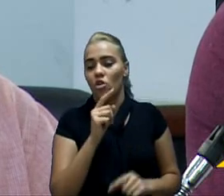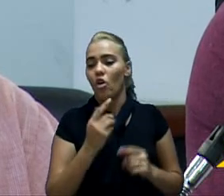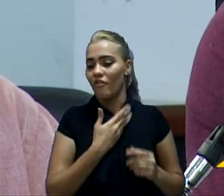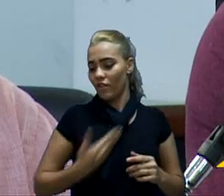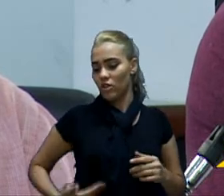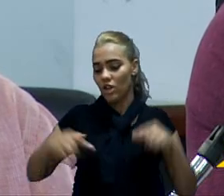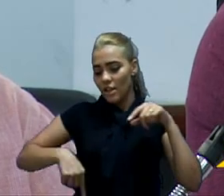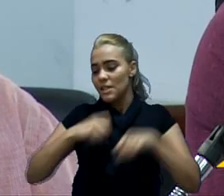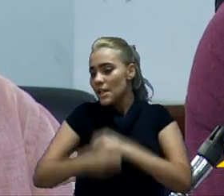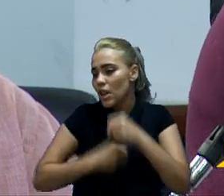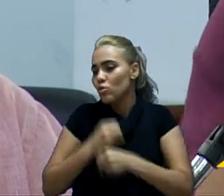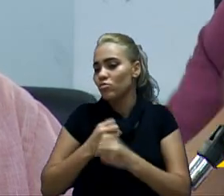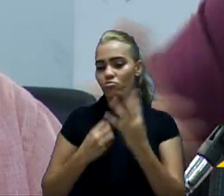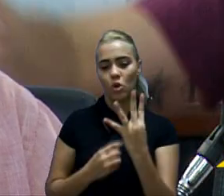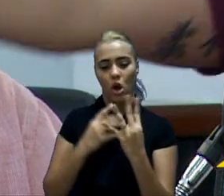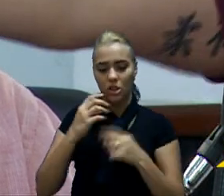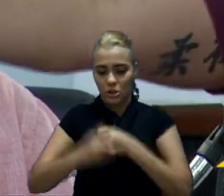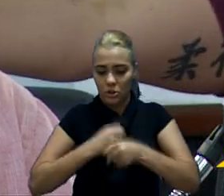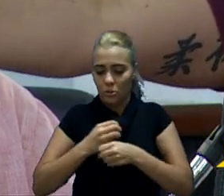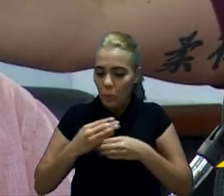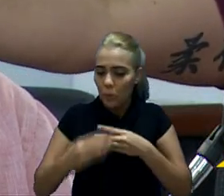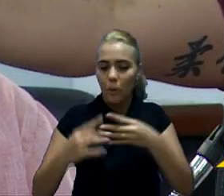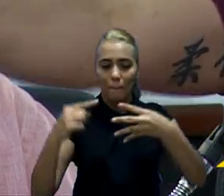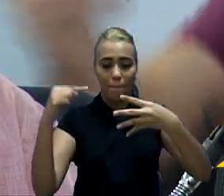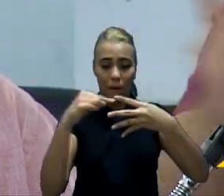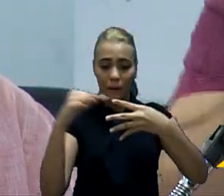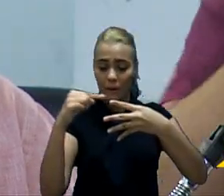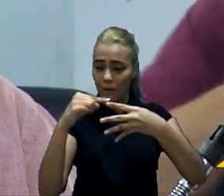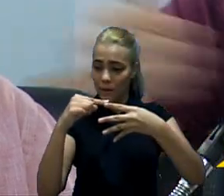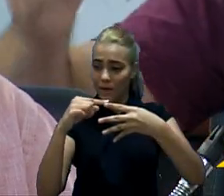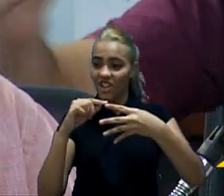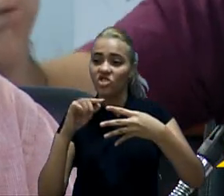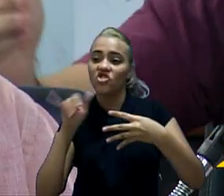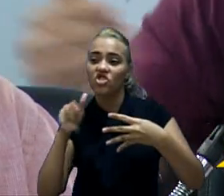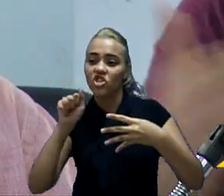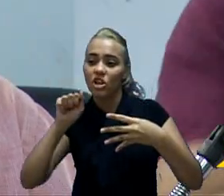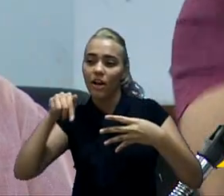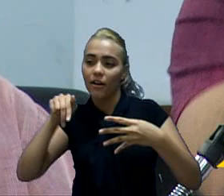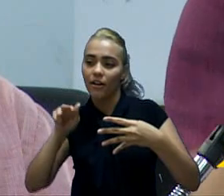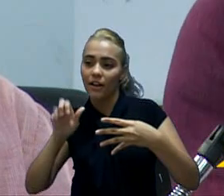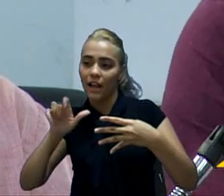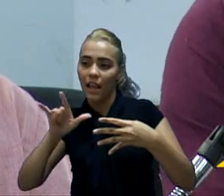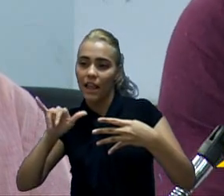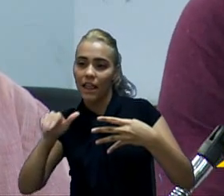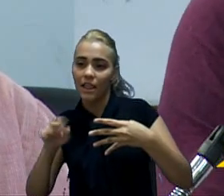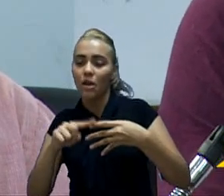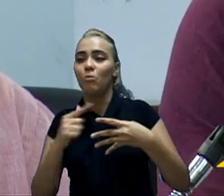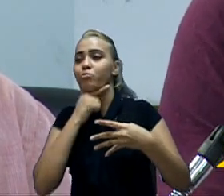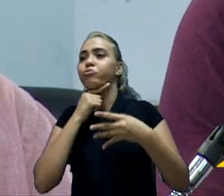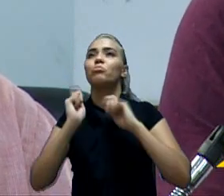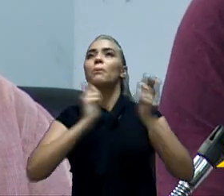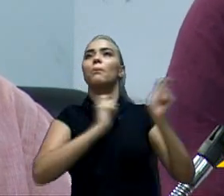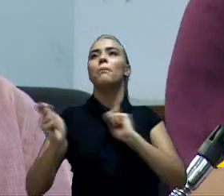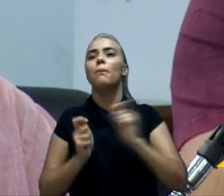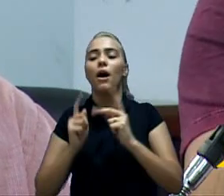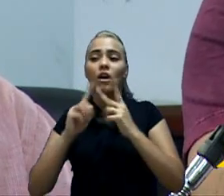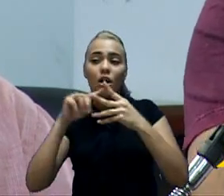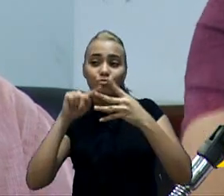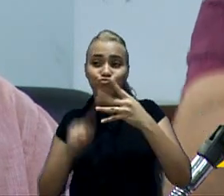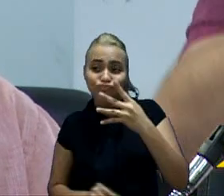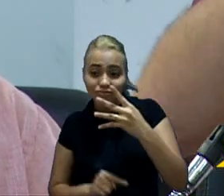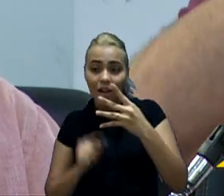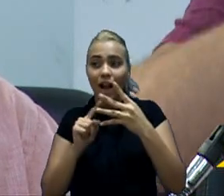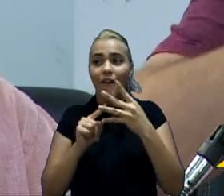orçamentária do governo manga. O governo manga ainda tem que mandar o PPA para cá, que é o Plano